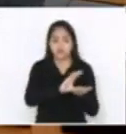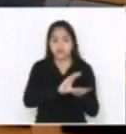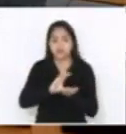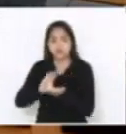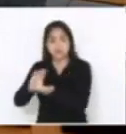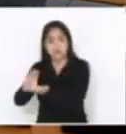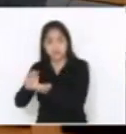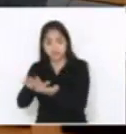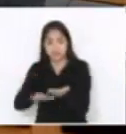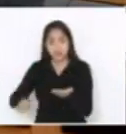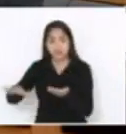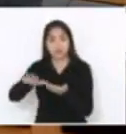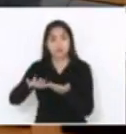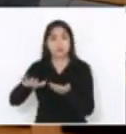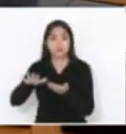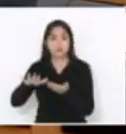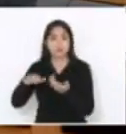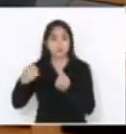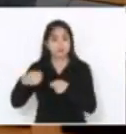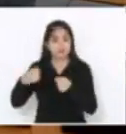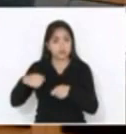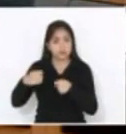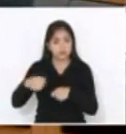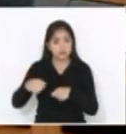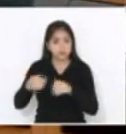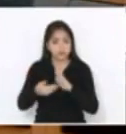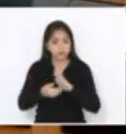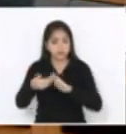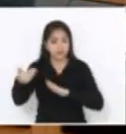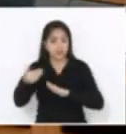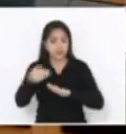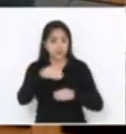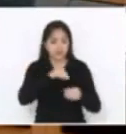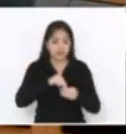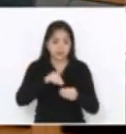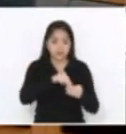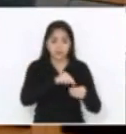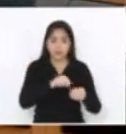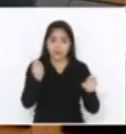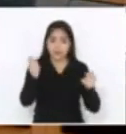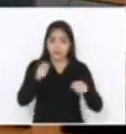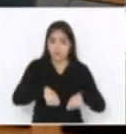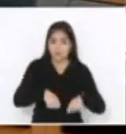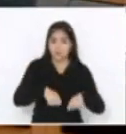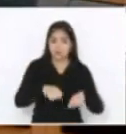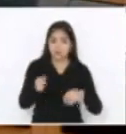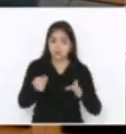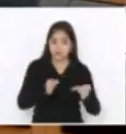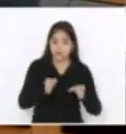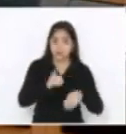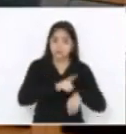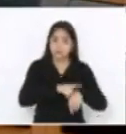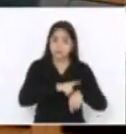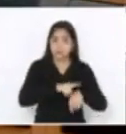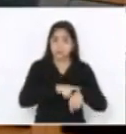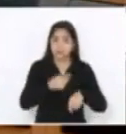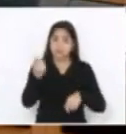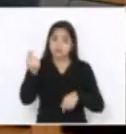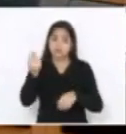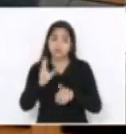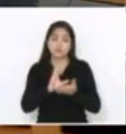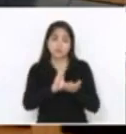absolutamente necessárias, nós vamos tirar dos municípios a capacidade, neste momento, de terem investimentos.